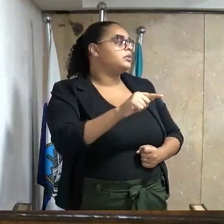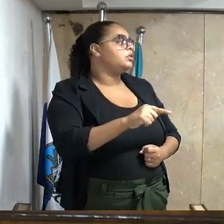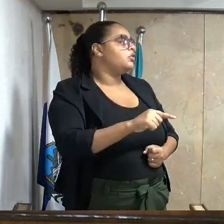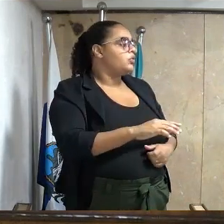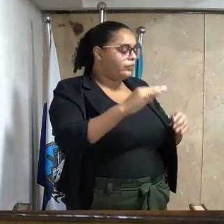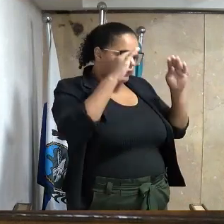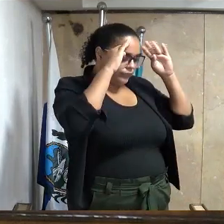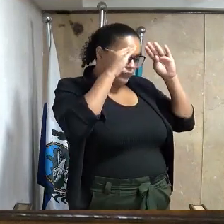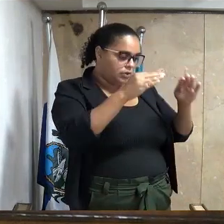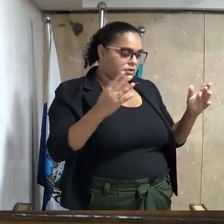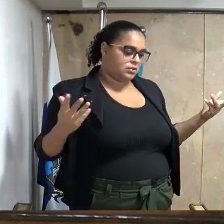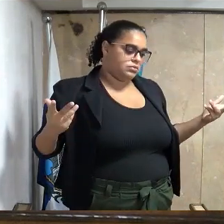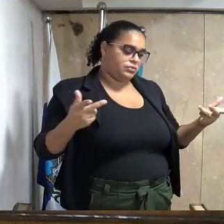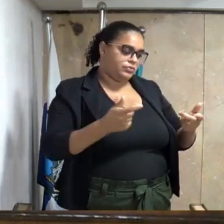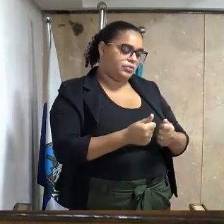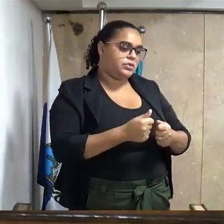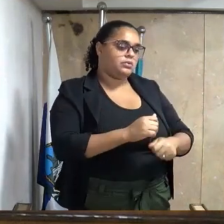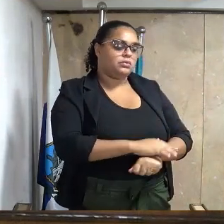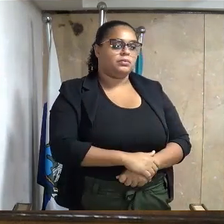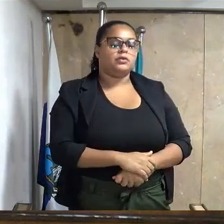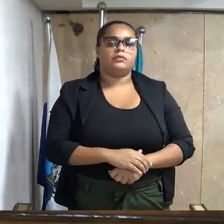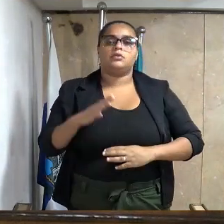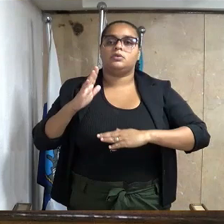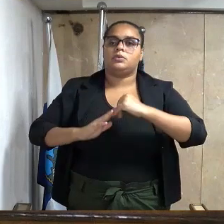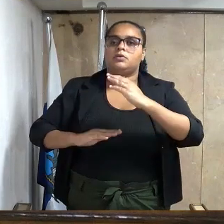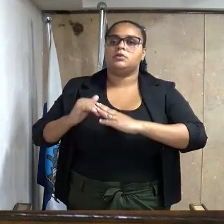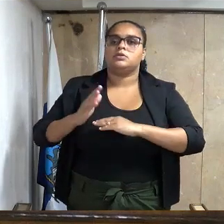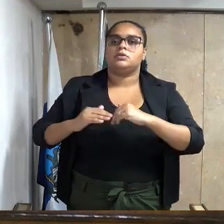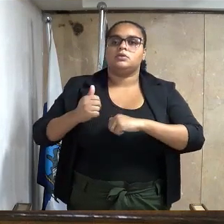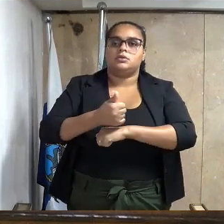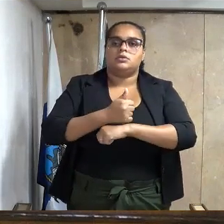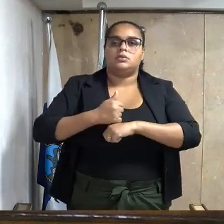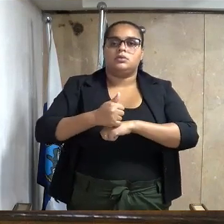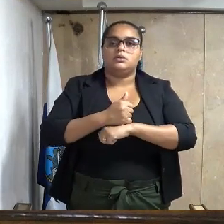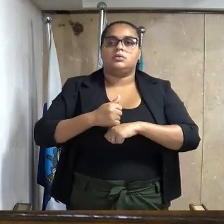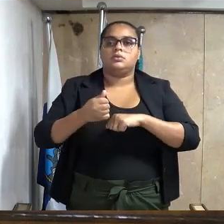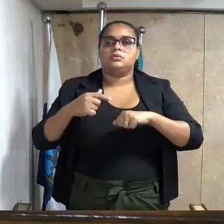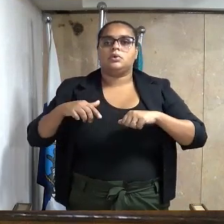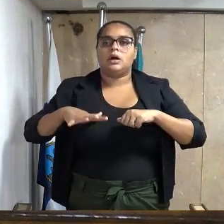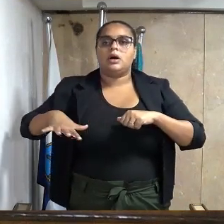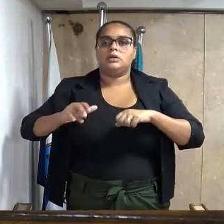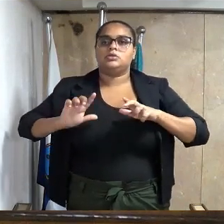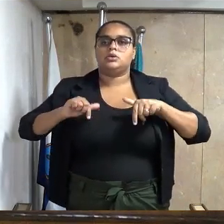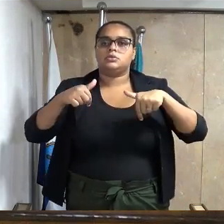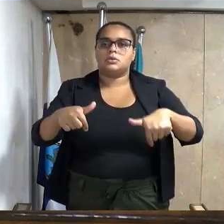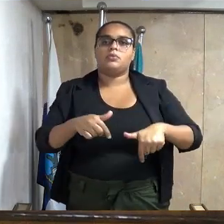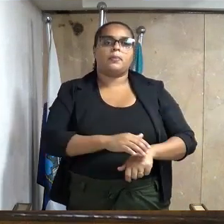dedicação, foco e excelência, perfil profissional que rendeu destaque em sua área de atuação.